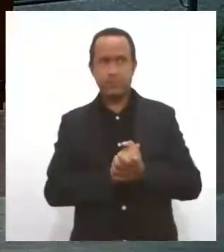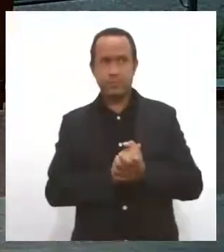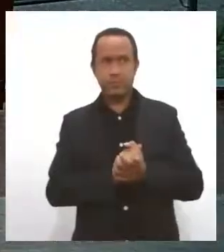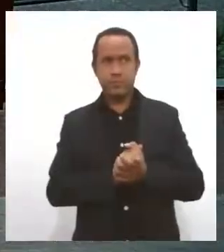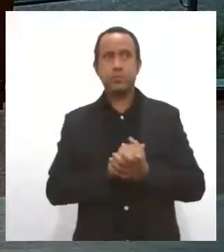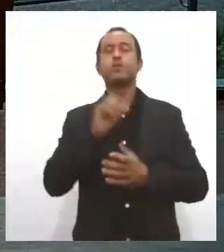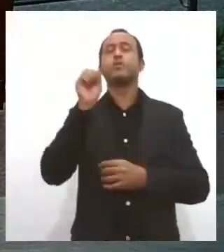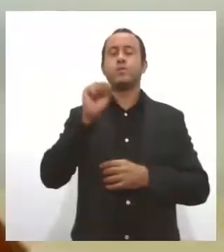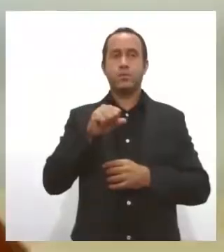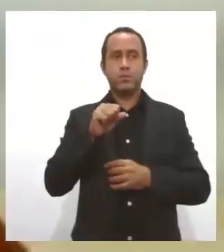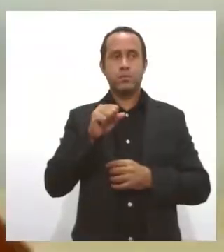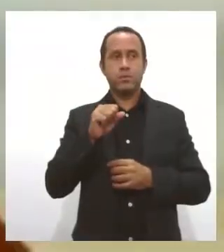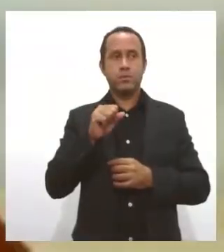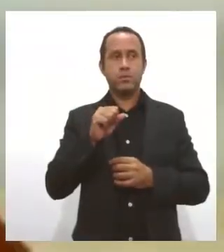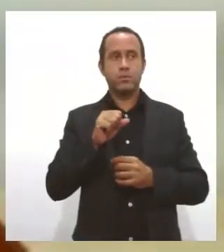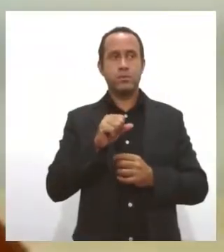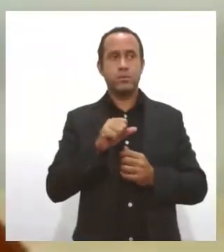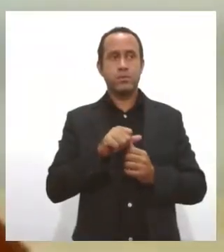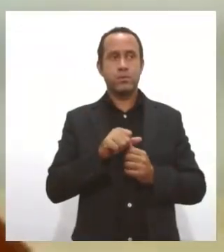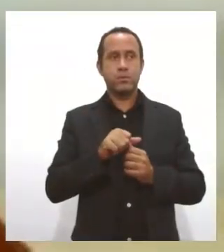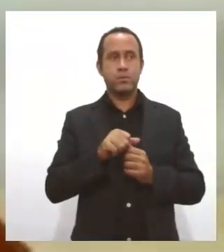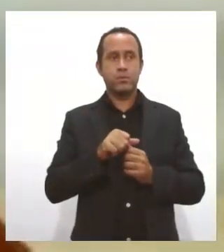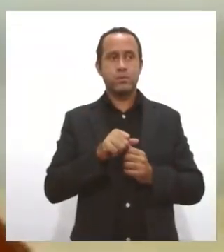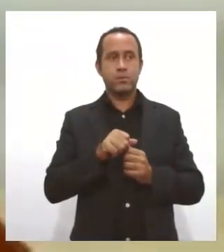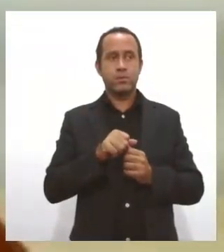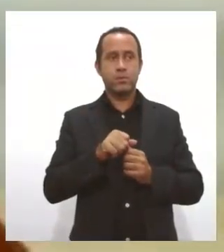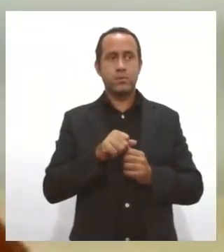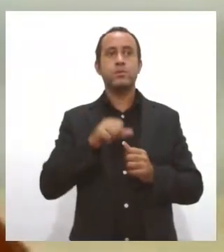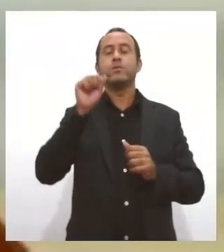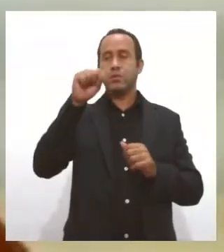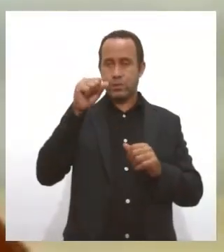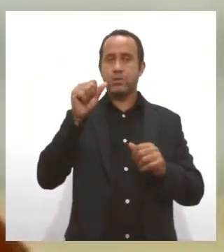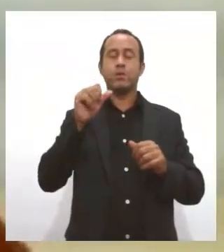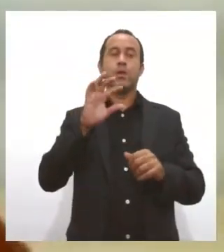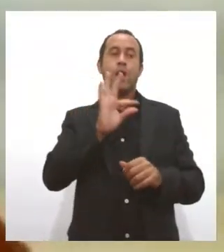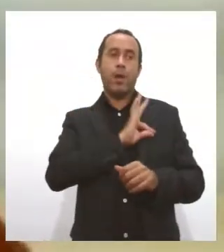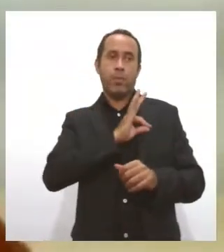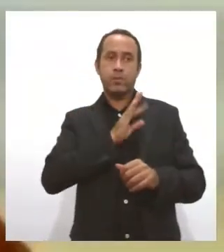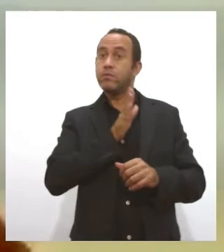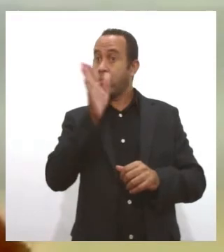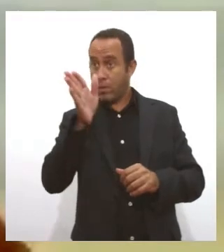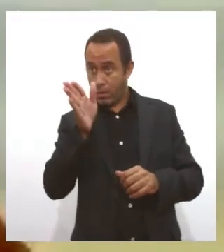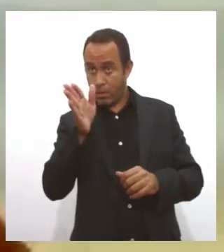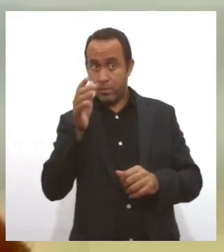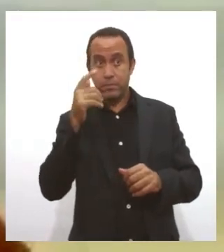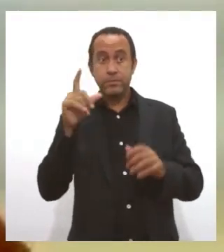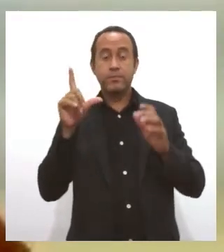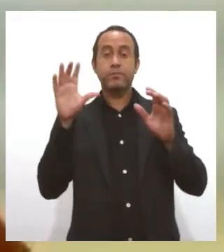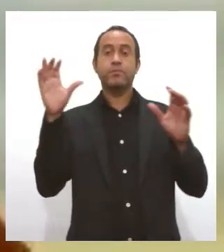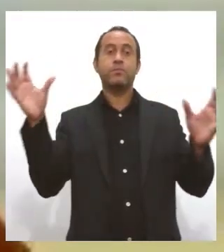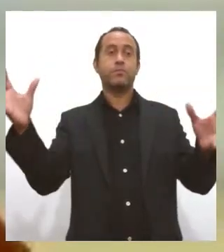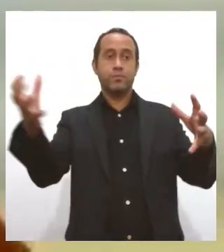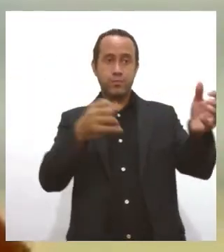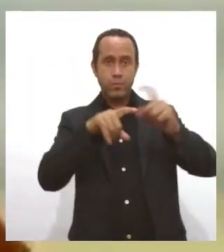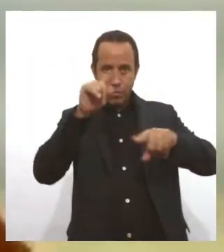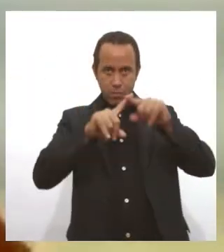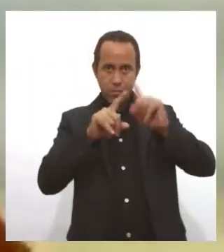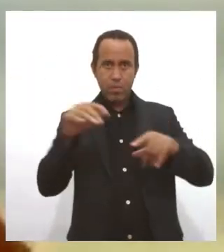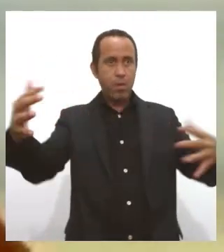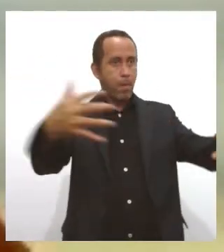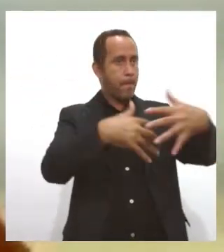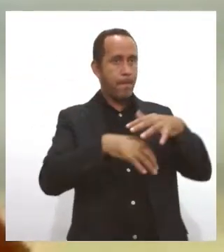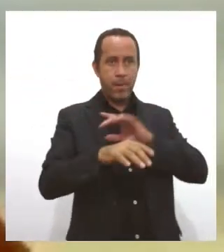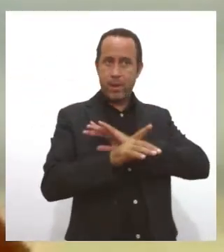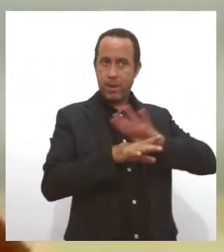Quando alguma coisa que chega no estabelecimento e ele apreende esses produtos que estejam